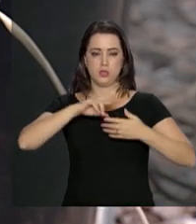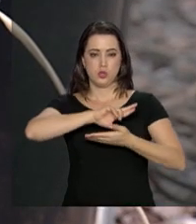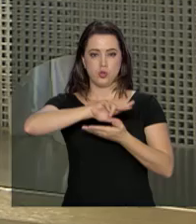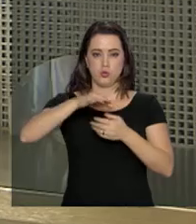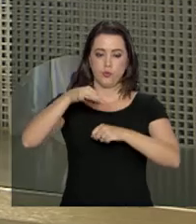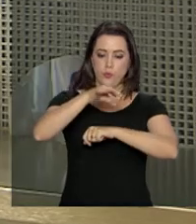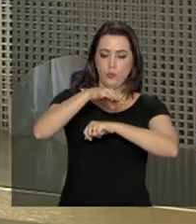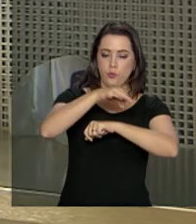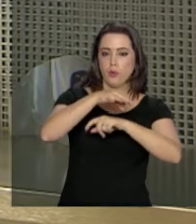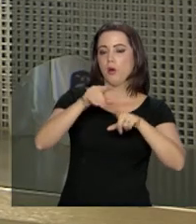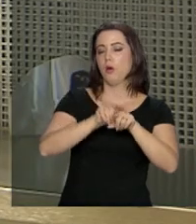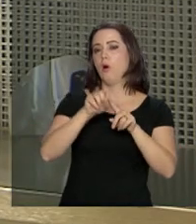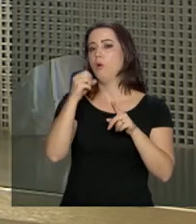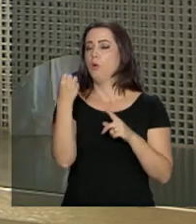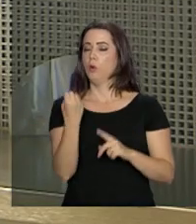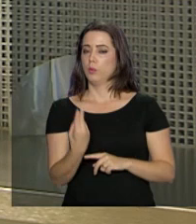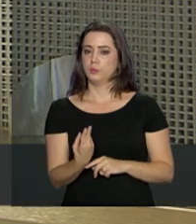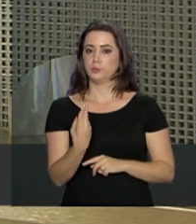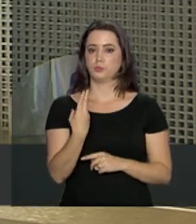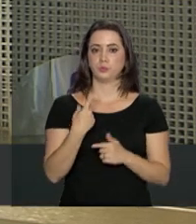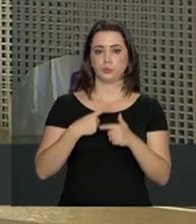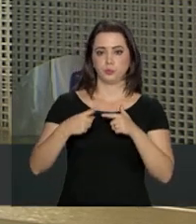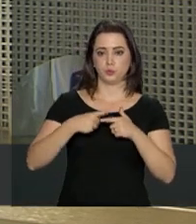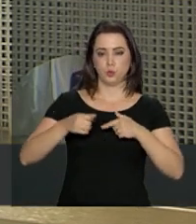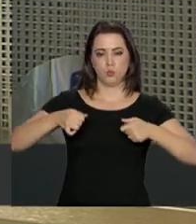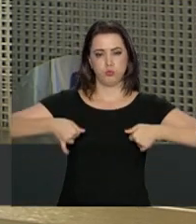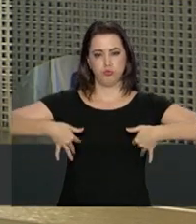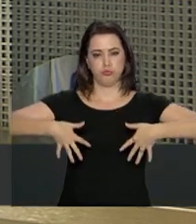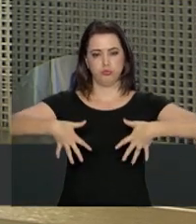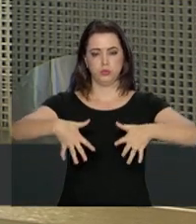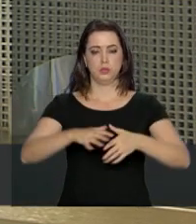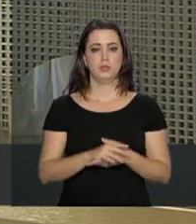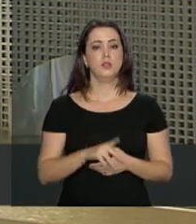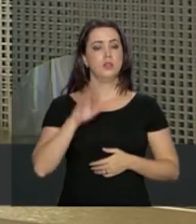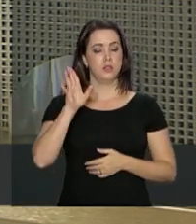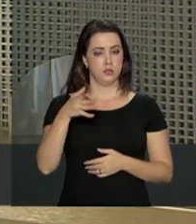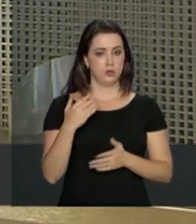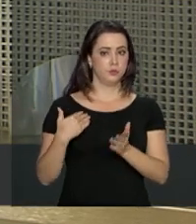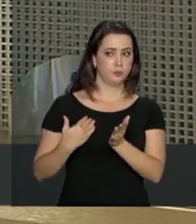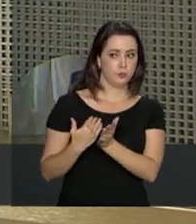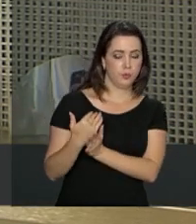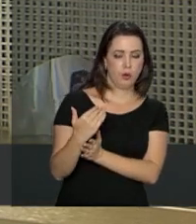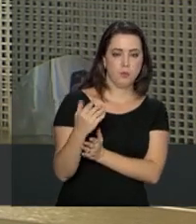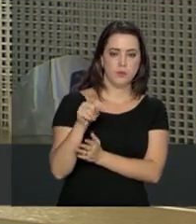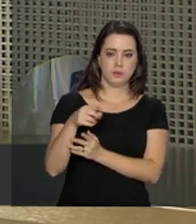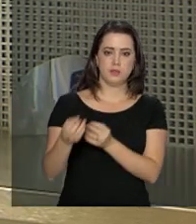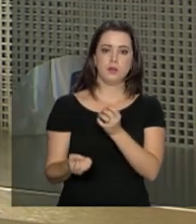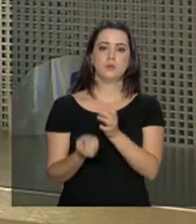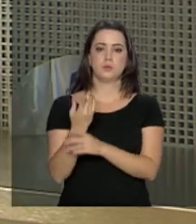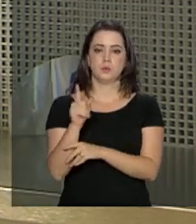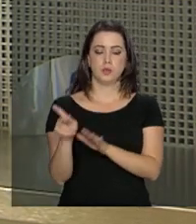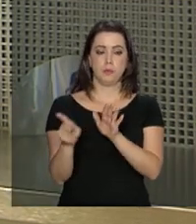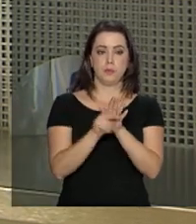resultado. Nesse tempo, a gente já conseguiu gerar os materiais de cana-de-açúcar com essas características.